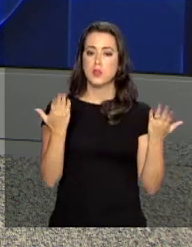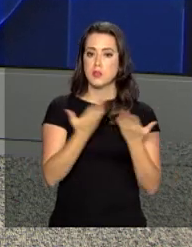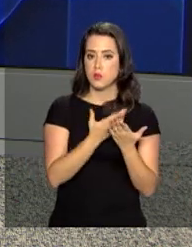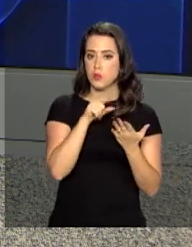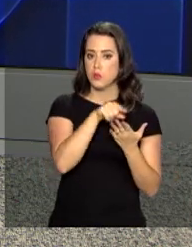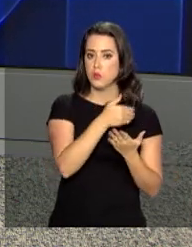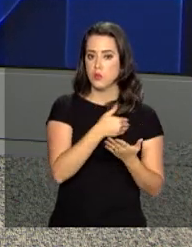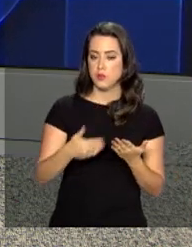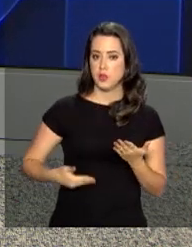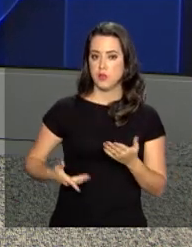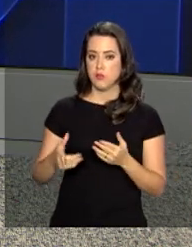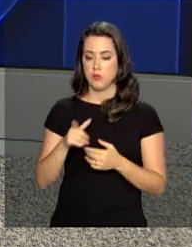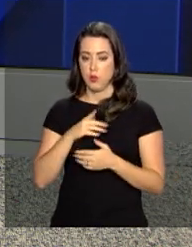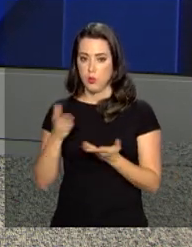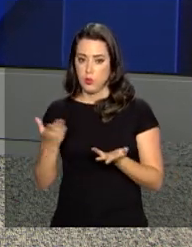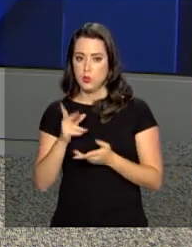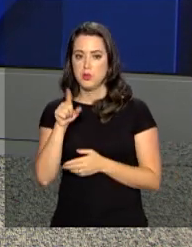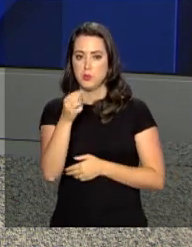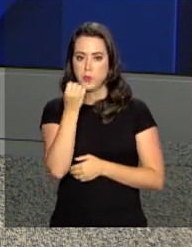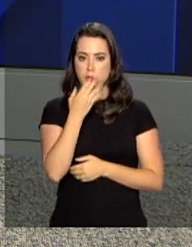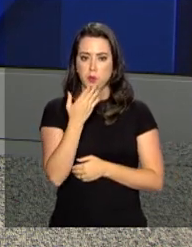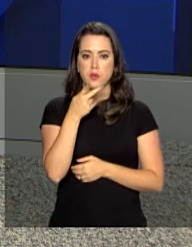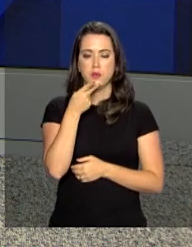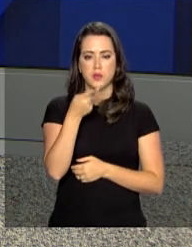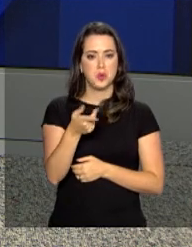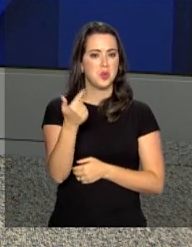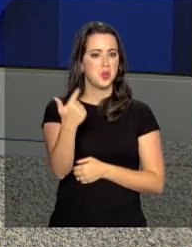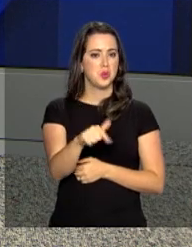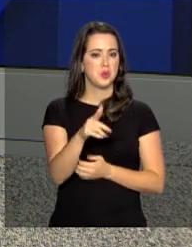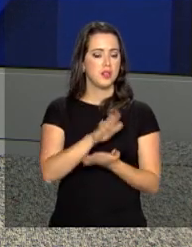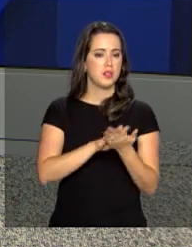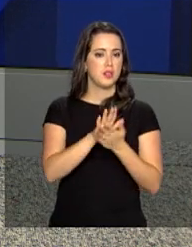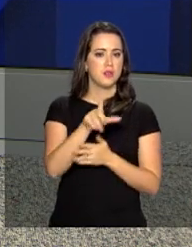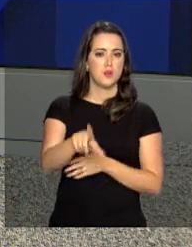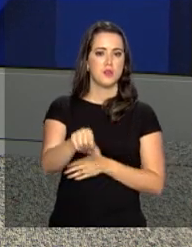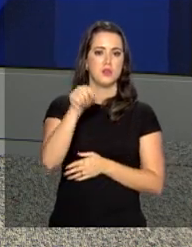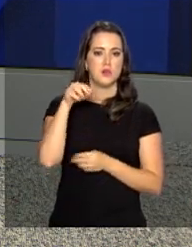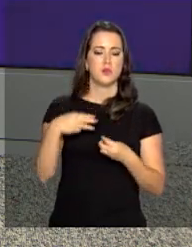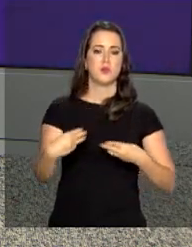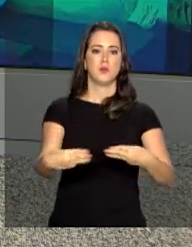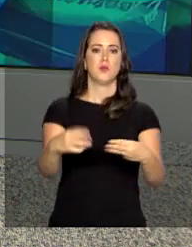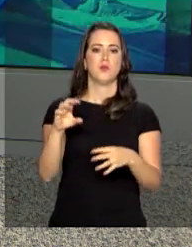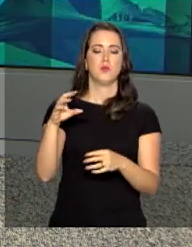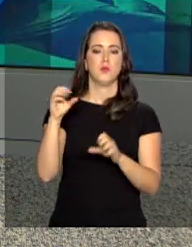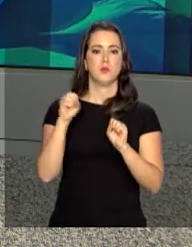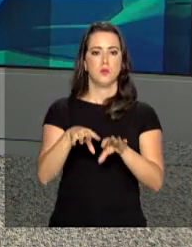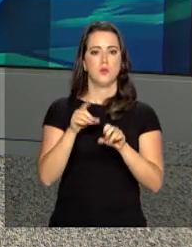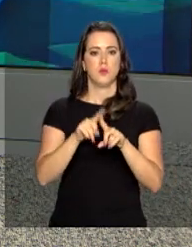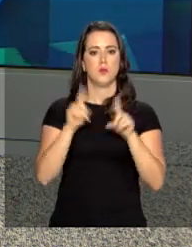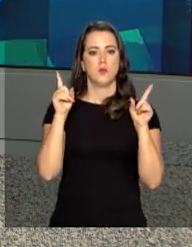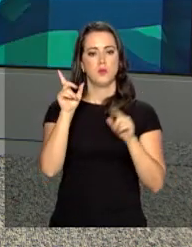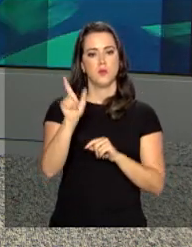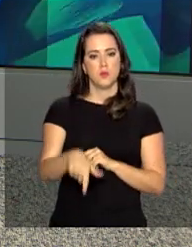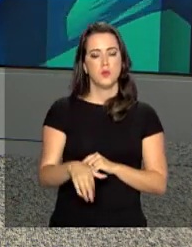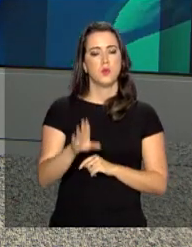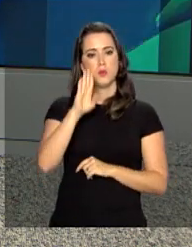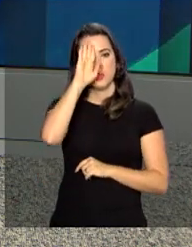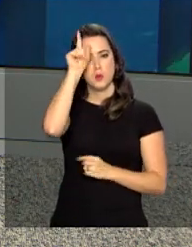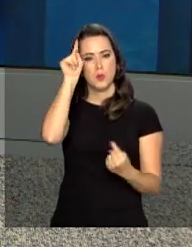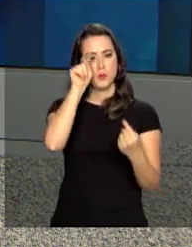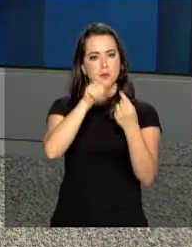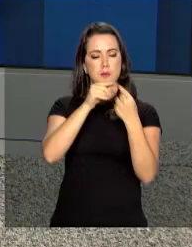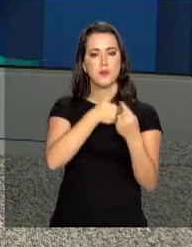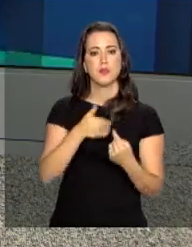governo tem sido boa. Lorenzoni informou que não há ainda indicação para o Ministério da Educação, mas que essa é uma